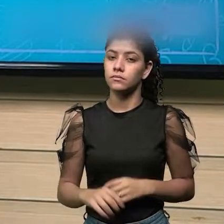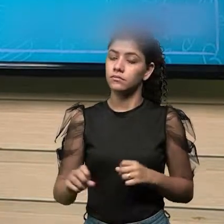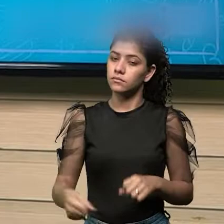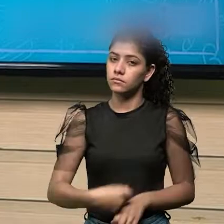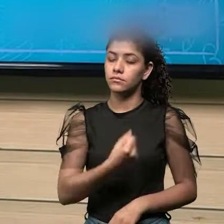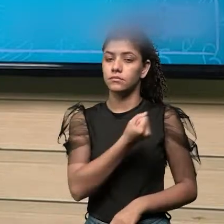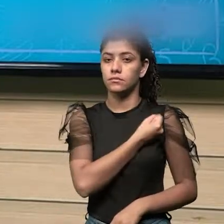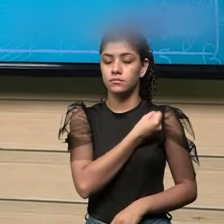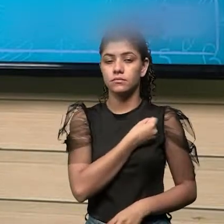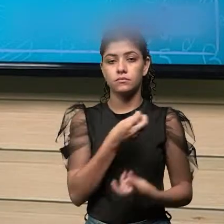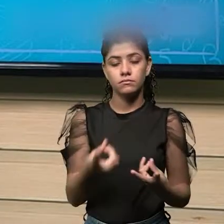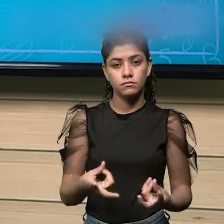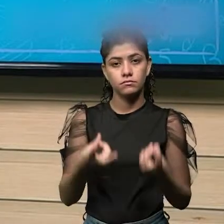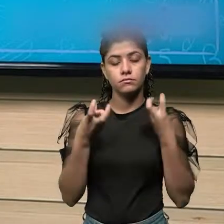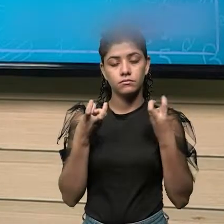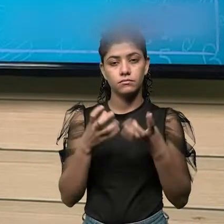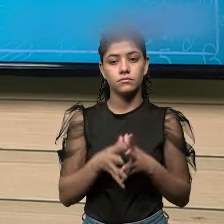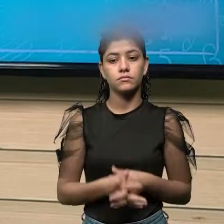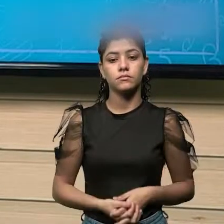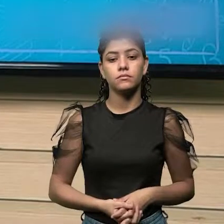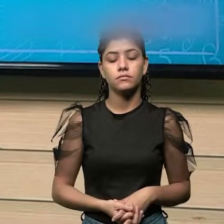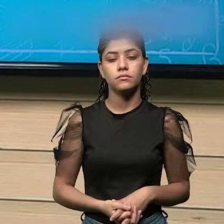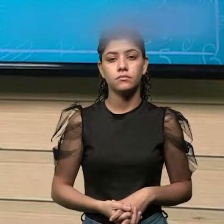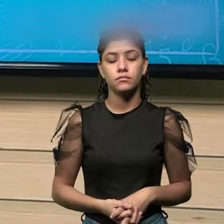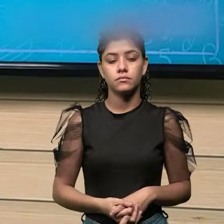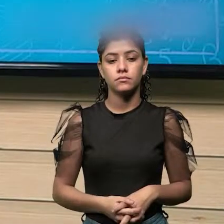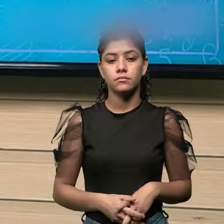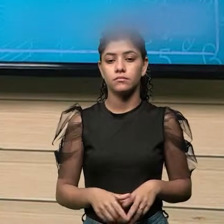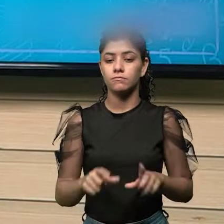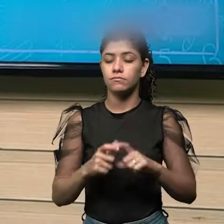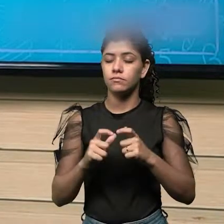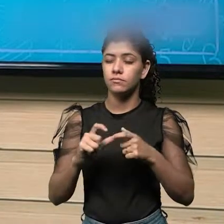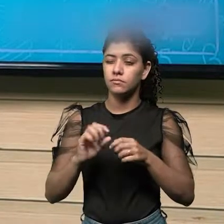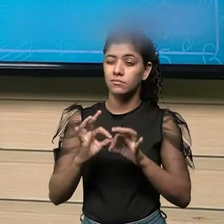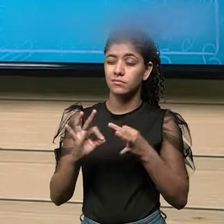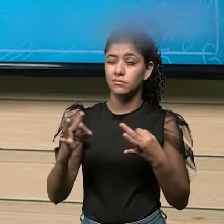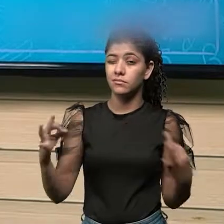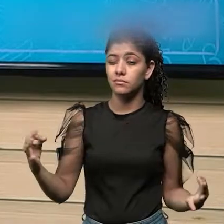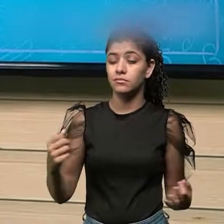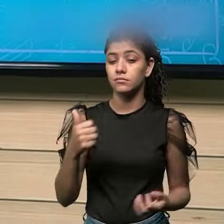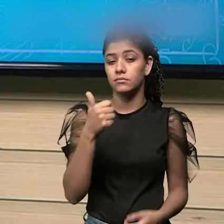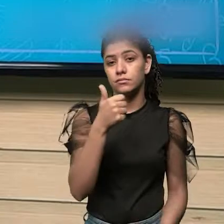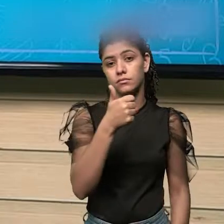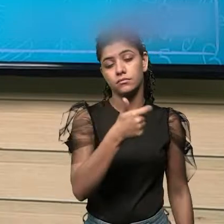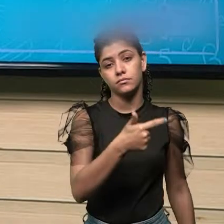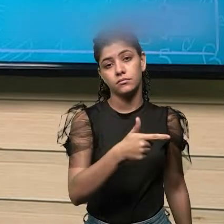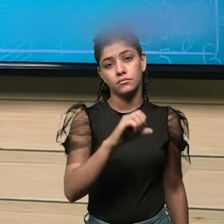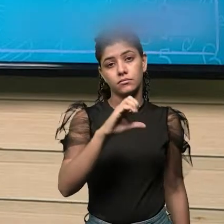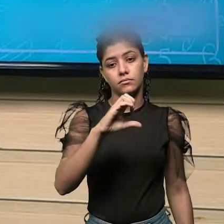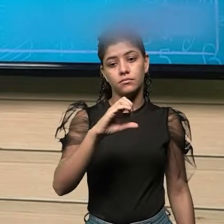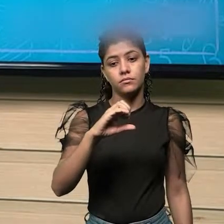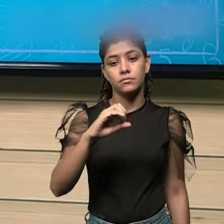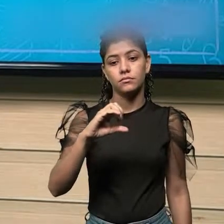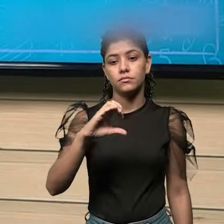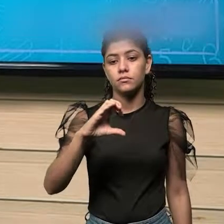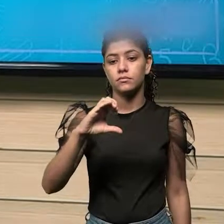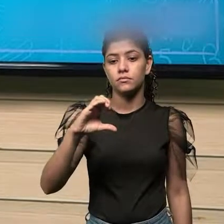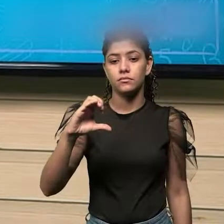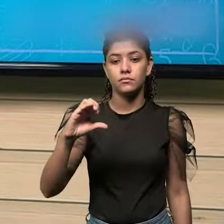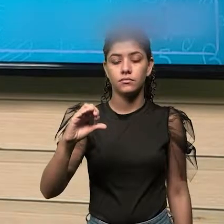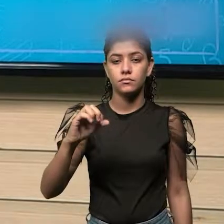este número que nós observamos aqui nesse slide. Esse número muito grande, de 299 milhões,